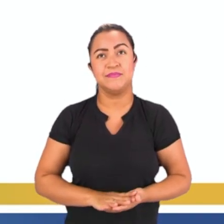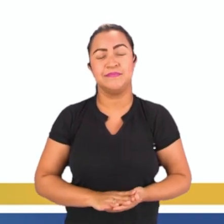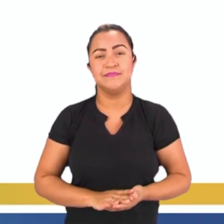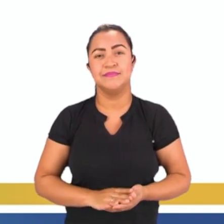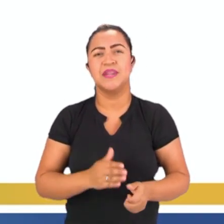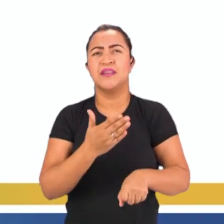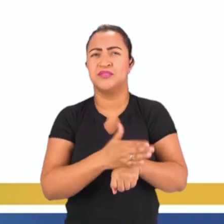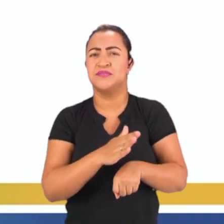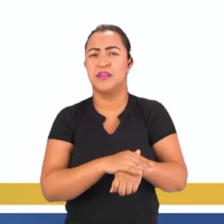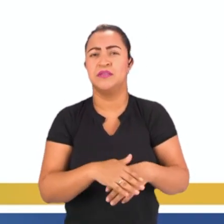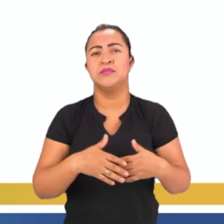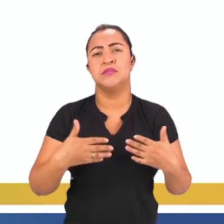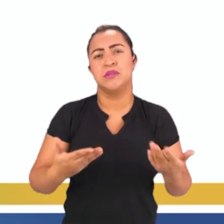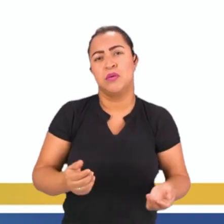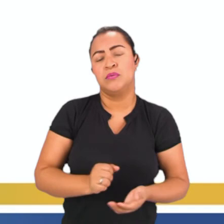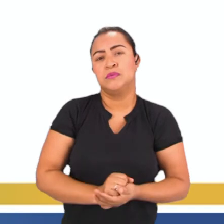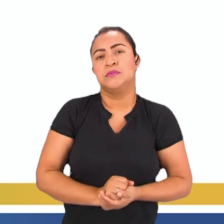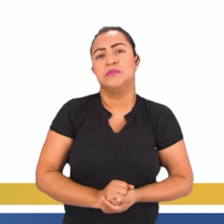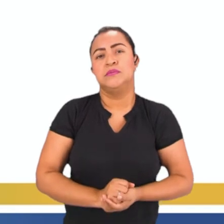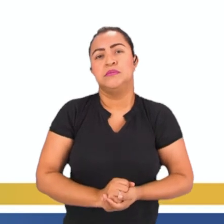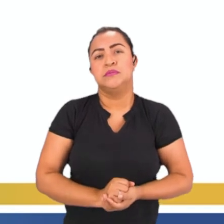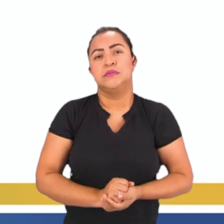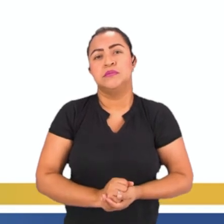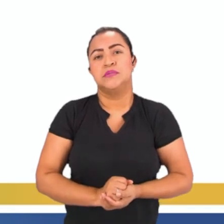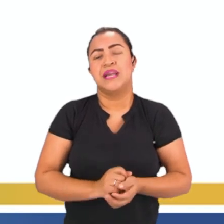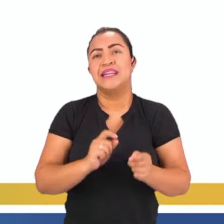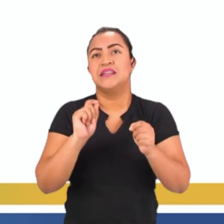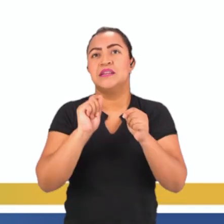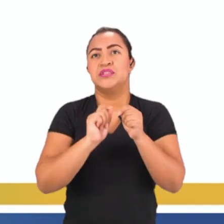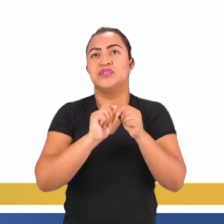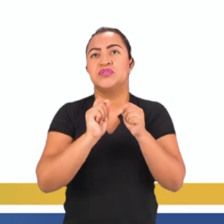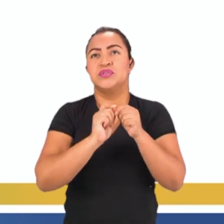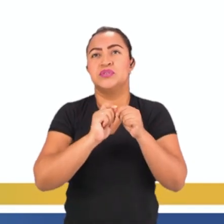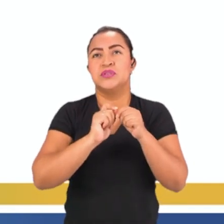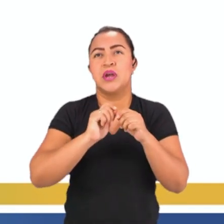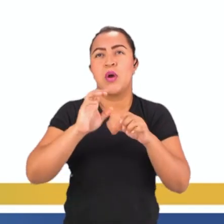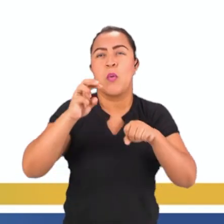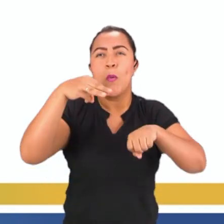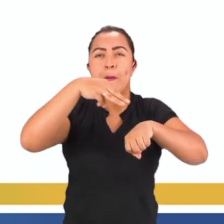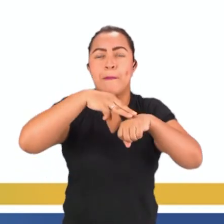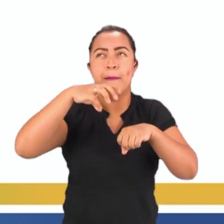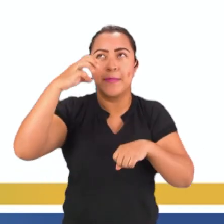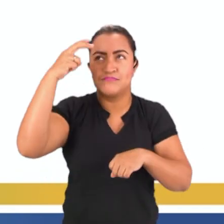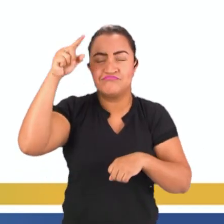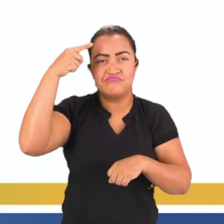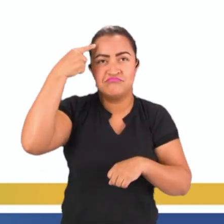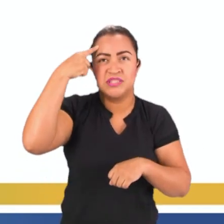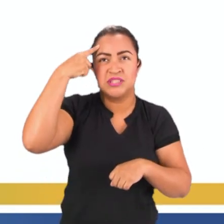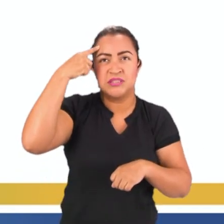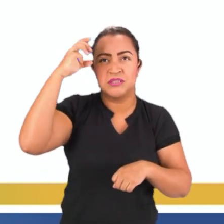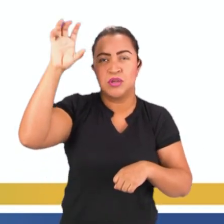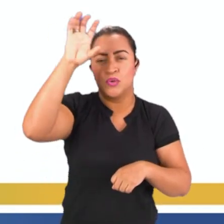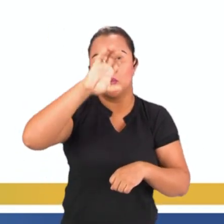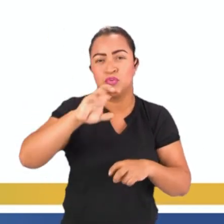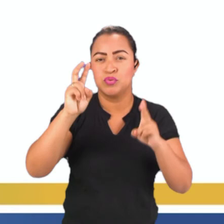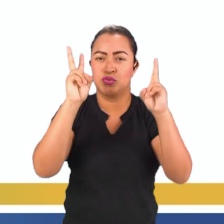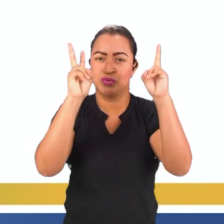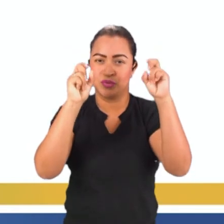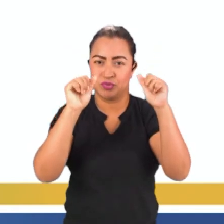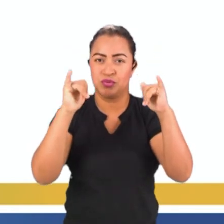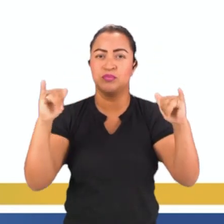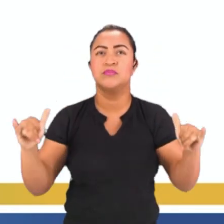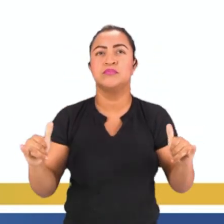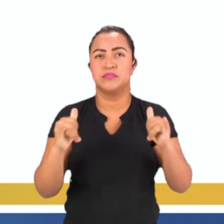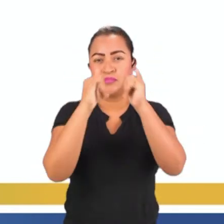Atividade. Então, gente, é, construa um mapa mental sobre usinas hidrelétricas. Então, o que é vocês vão fazer aí? Logicamente,